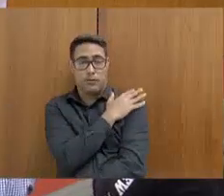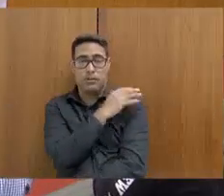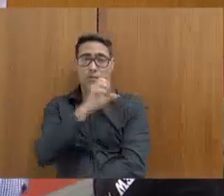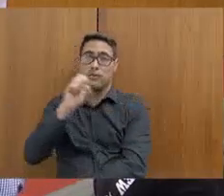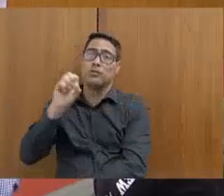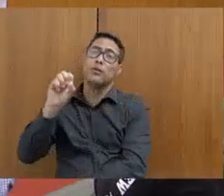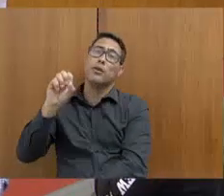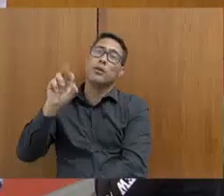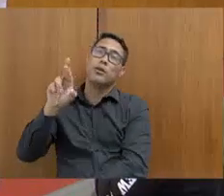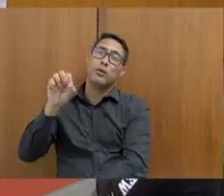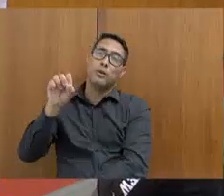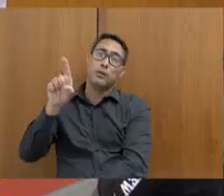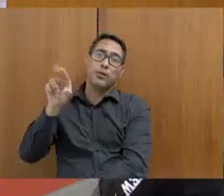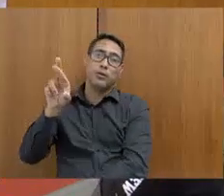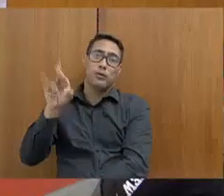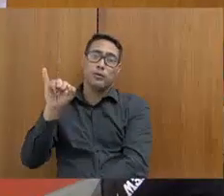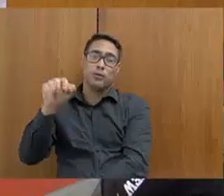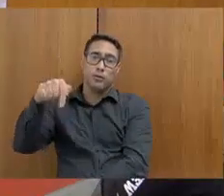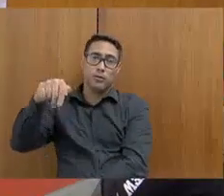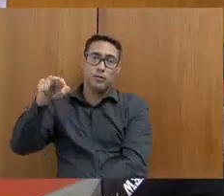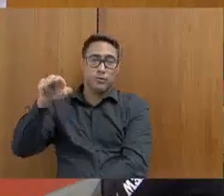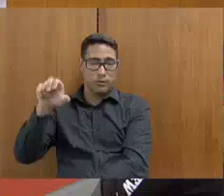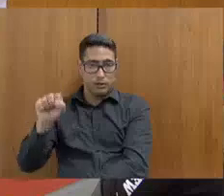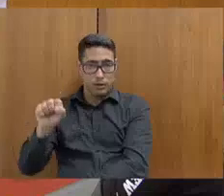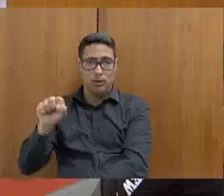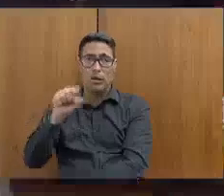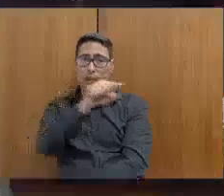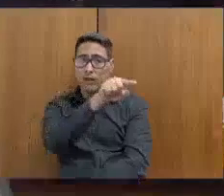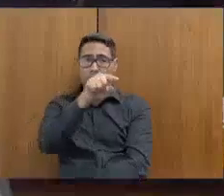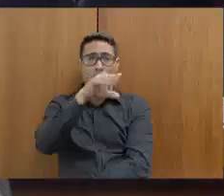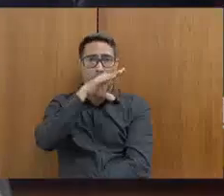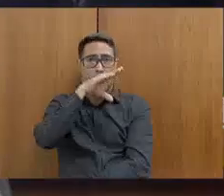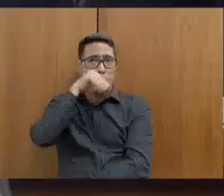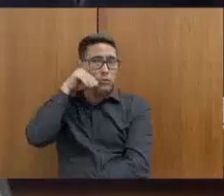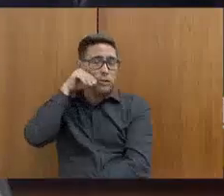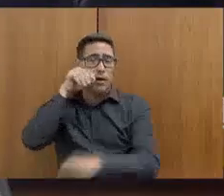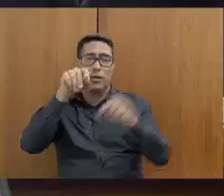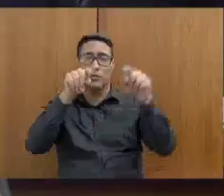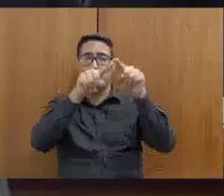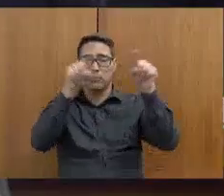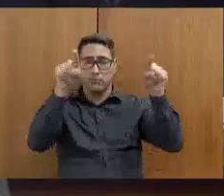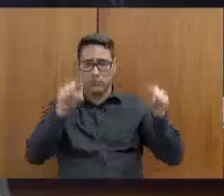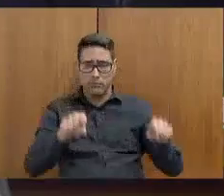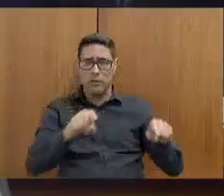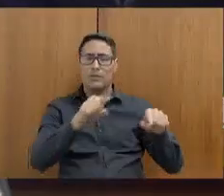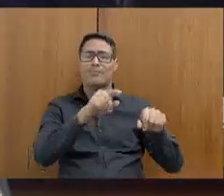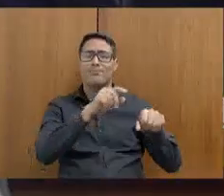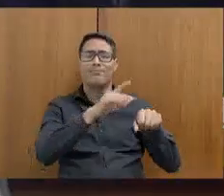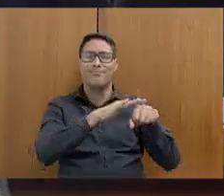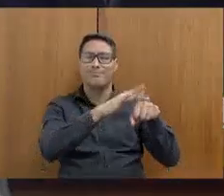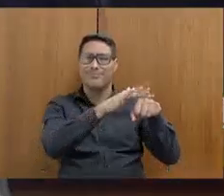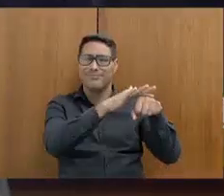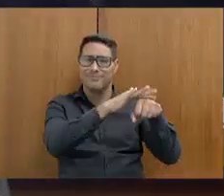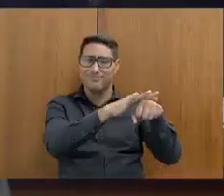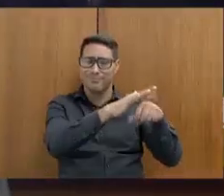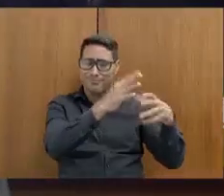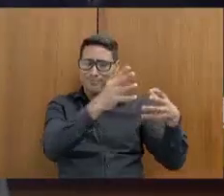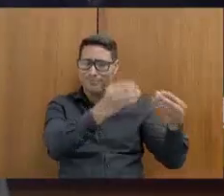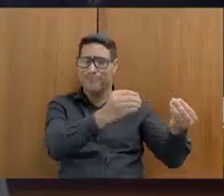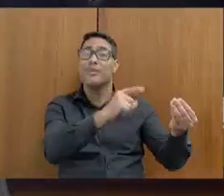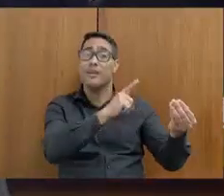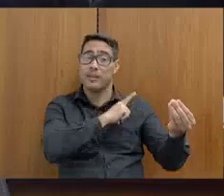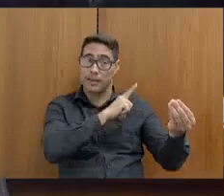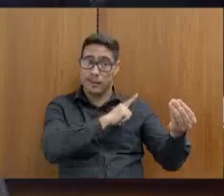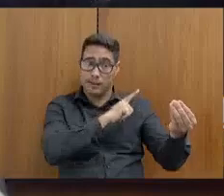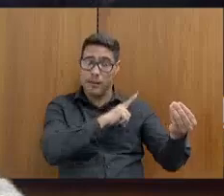o adoecimento de servidores públicos é um problema de Estado e precisa ser tratado